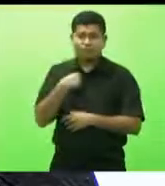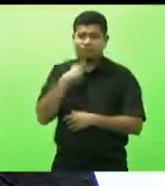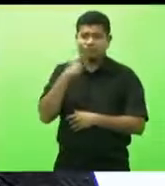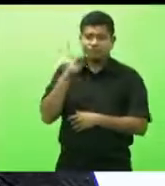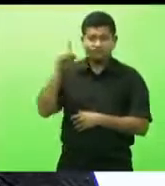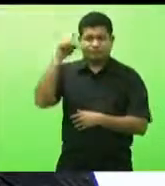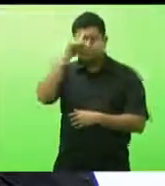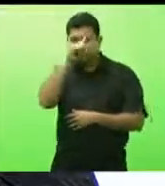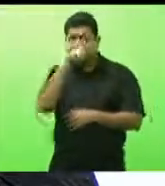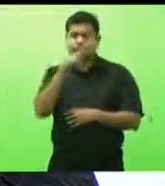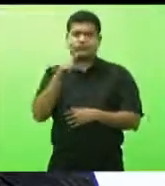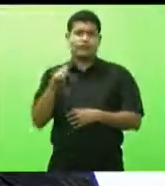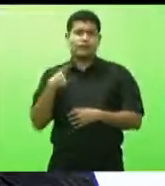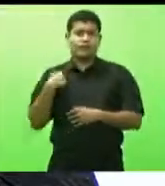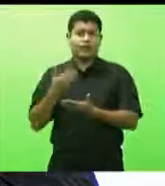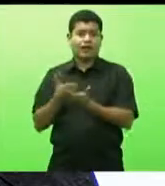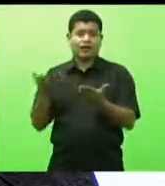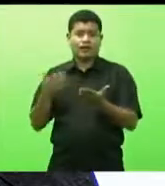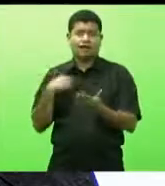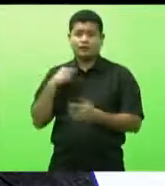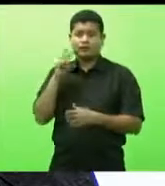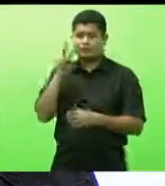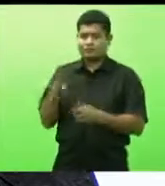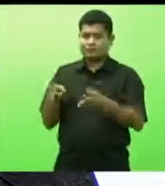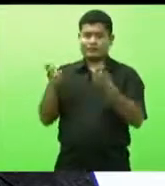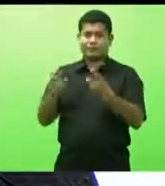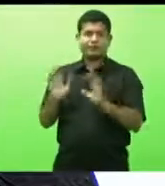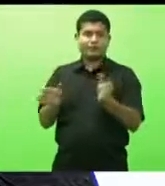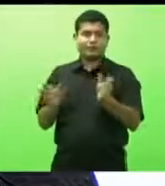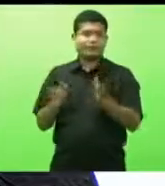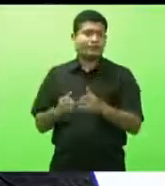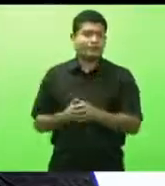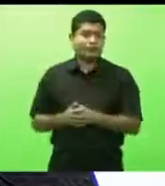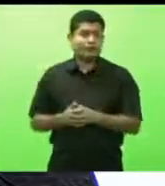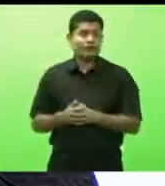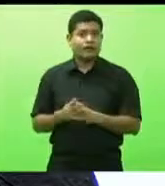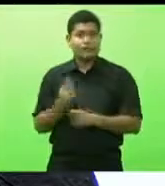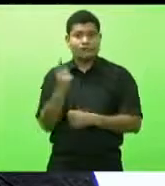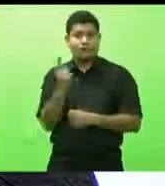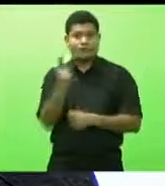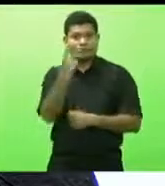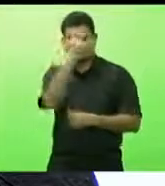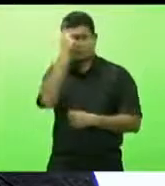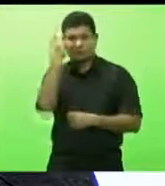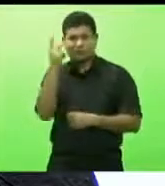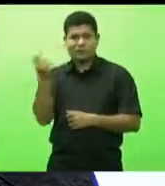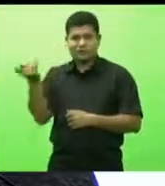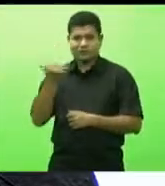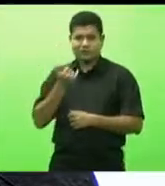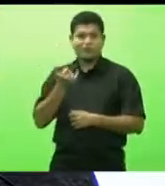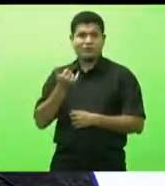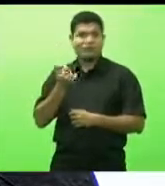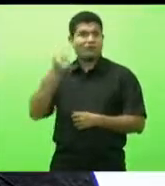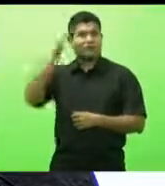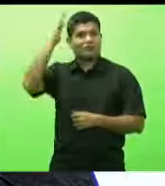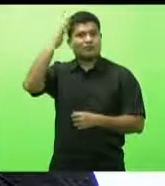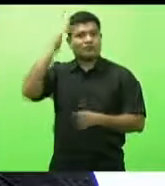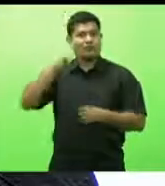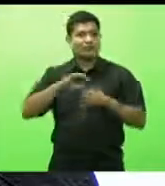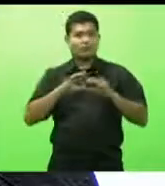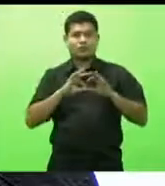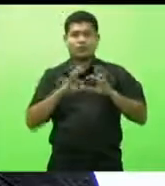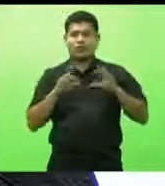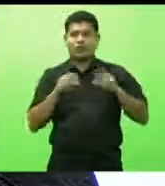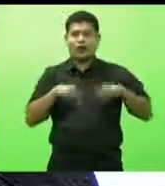iniciando a comunicação e eu estou notando isso dentro da minha casa. Isso é uma pessoa, imagina o que está espalhado por aí. Então, fica essa preocupação, fica esse